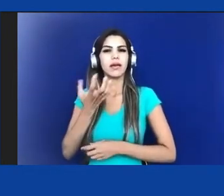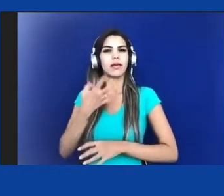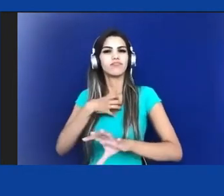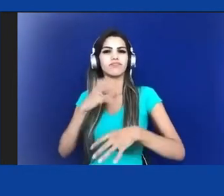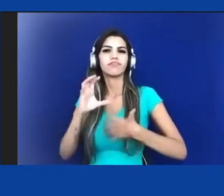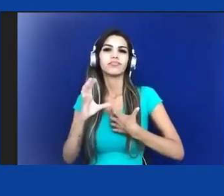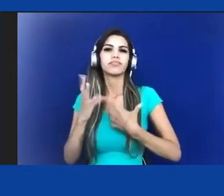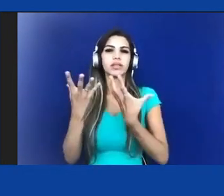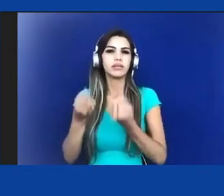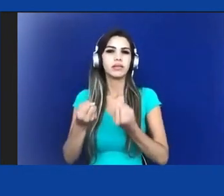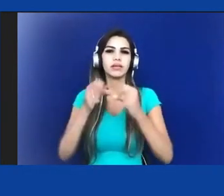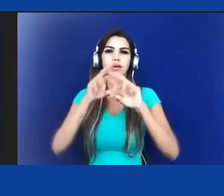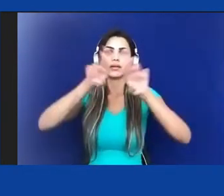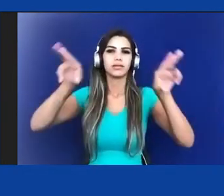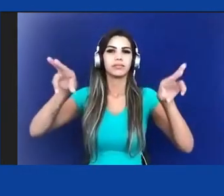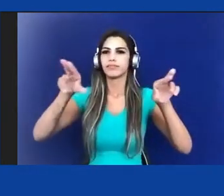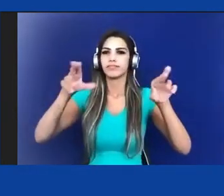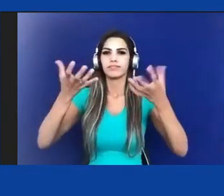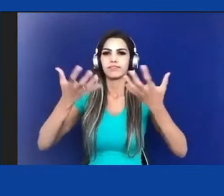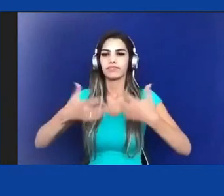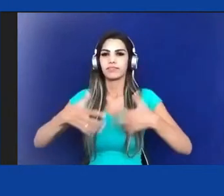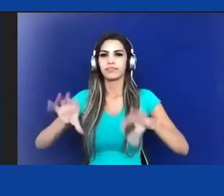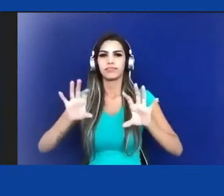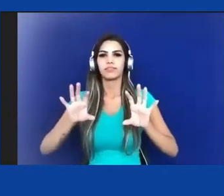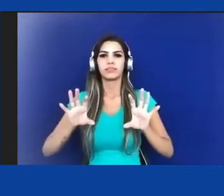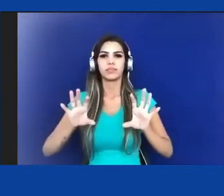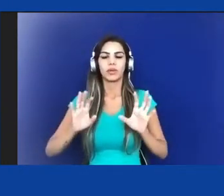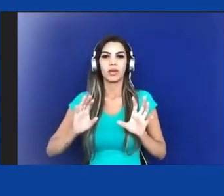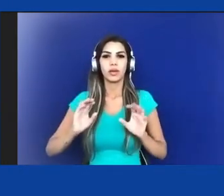empreendimento societário com a alteridade.